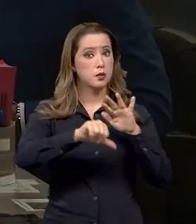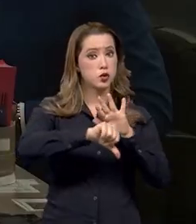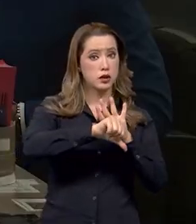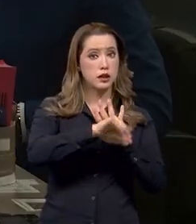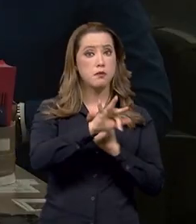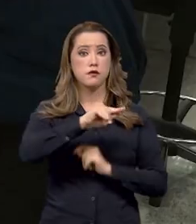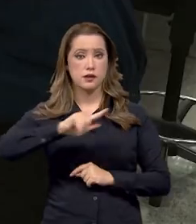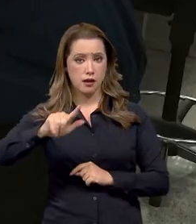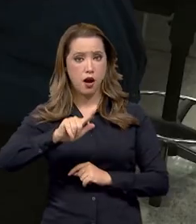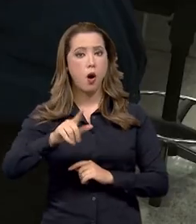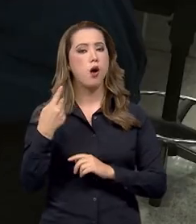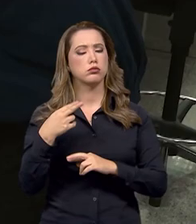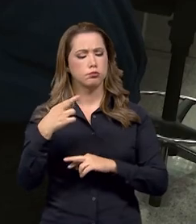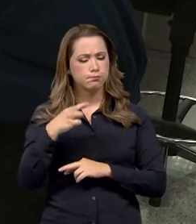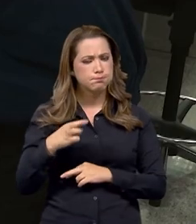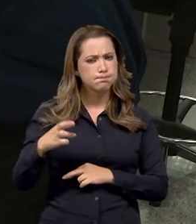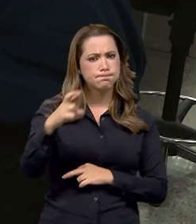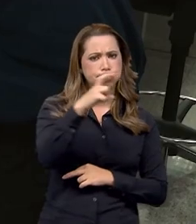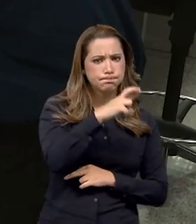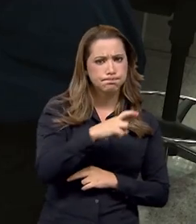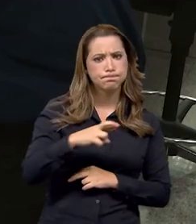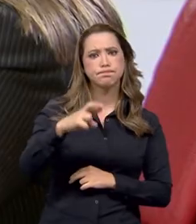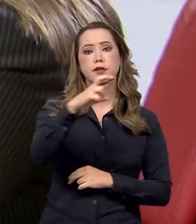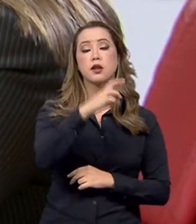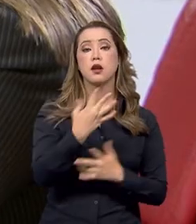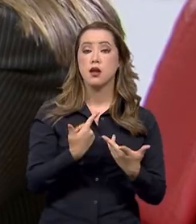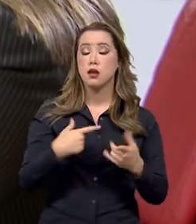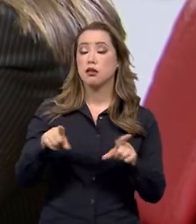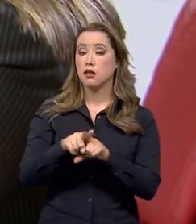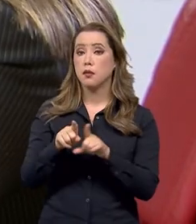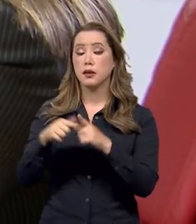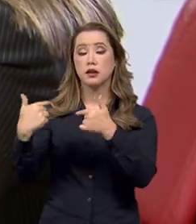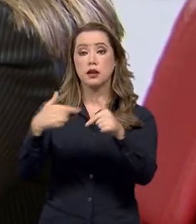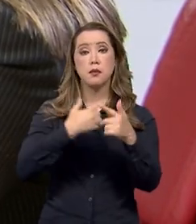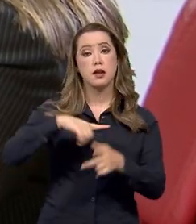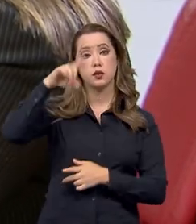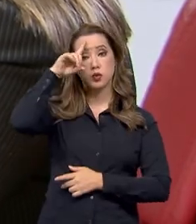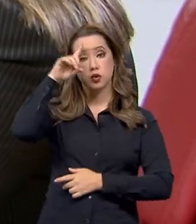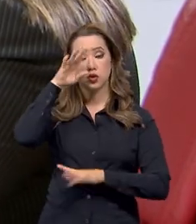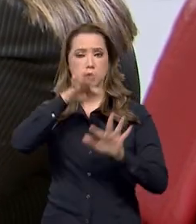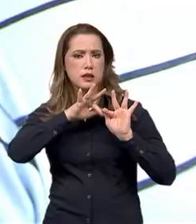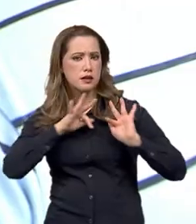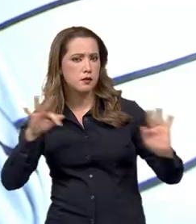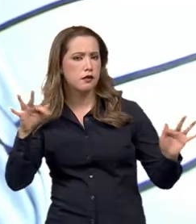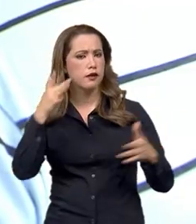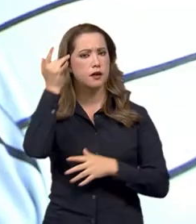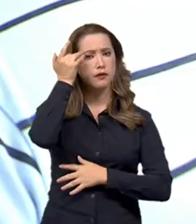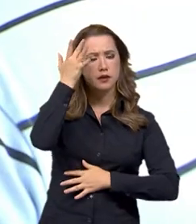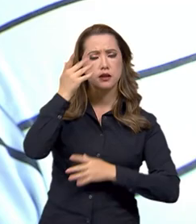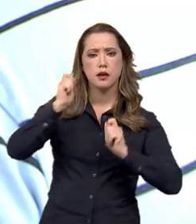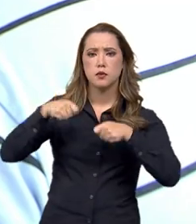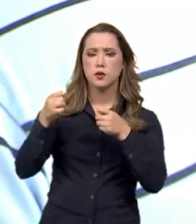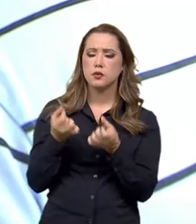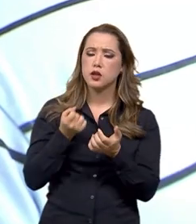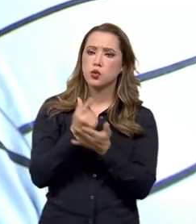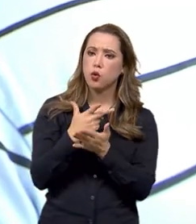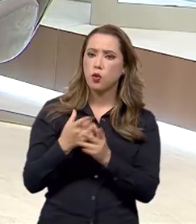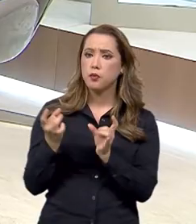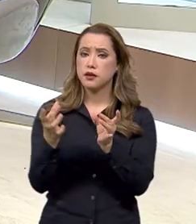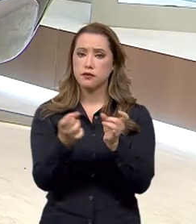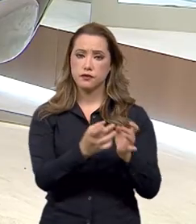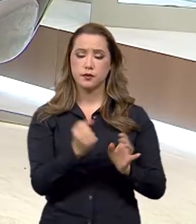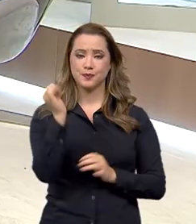dia a dia de pessoas e empresas no Brasil e busca simplificar e facilitar o ambiente de negócios no país.